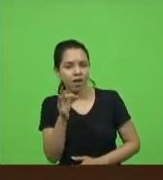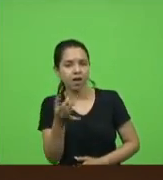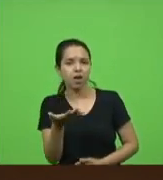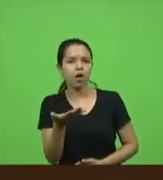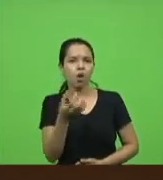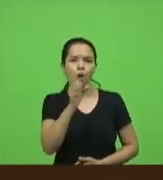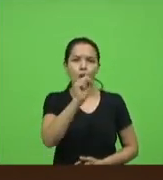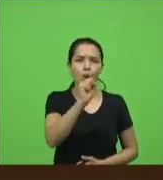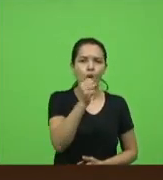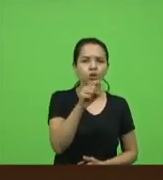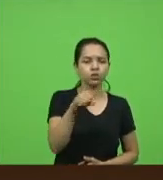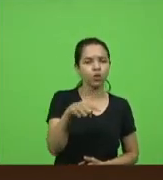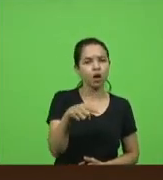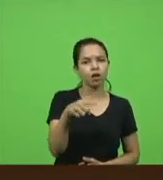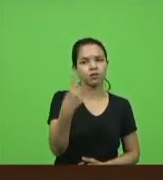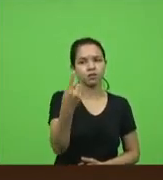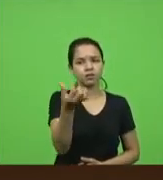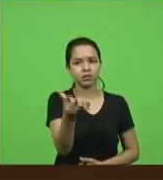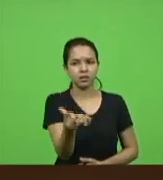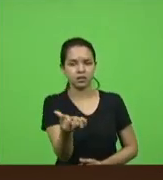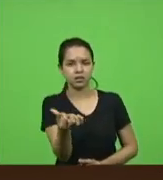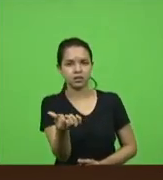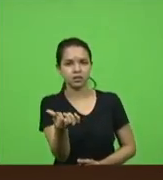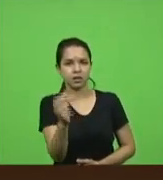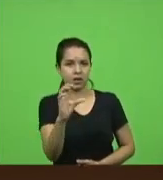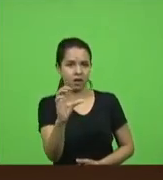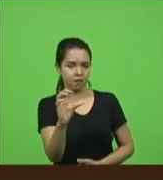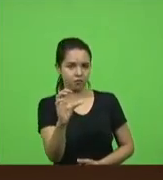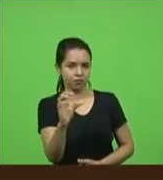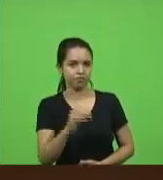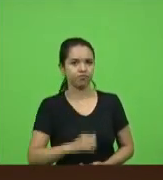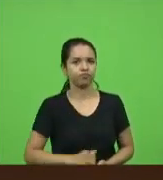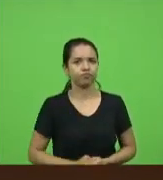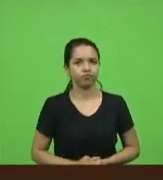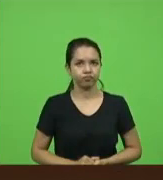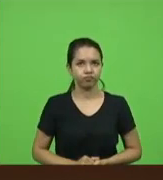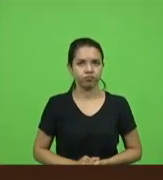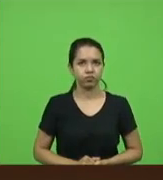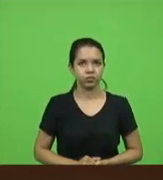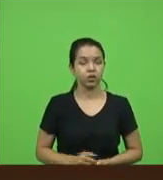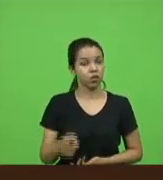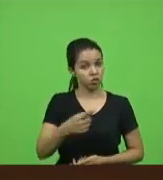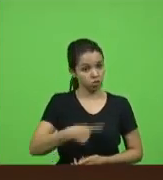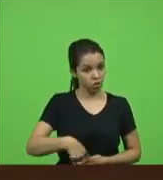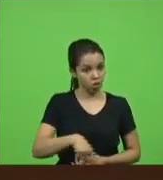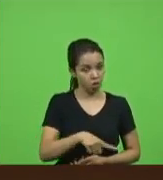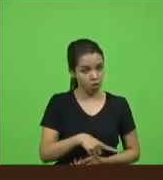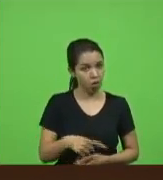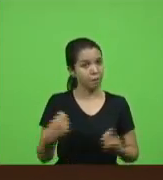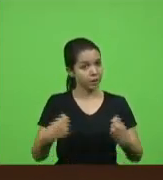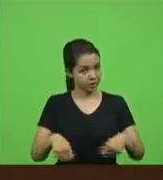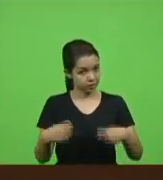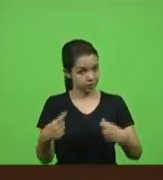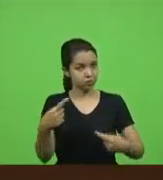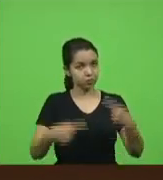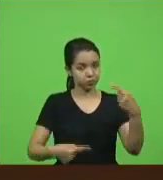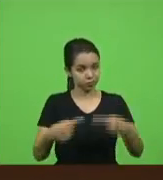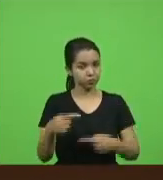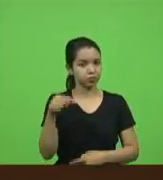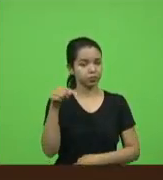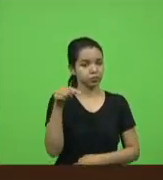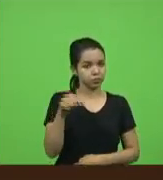dezesseis centavos essa é a verdade e nós precisamos trazer para cá agora deputado